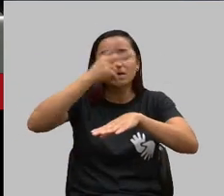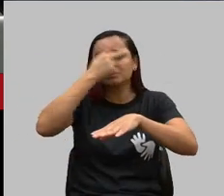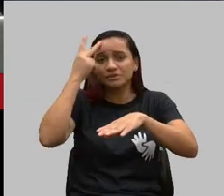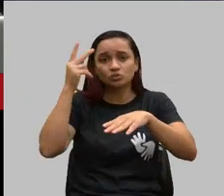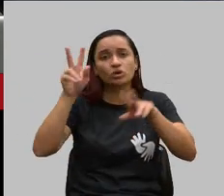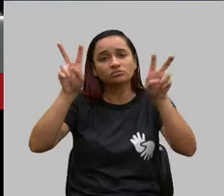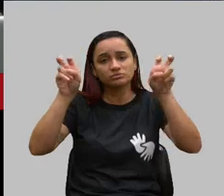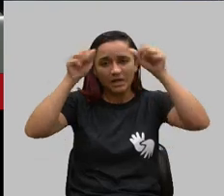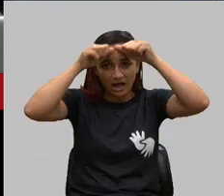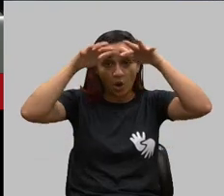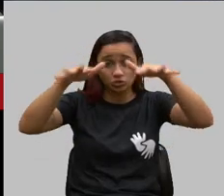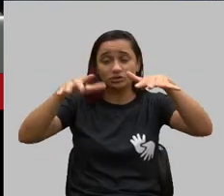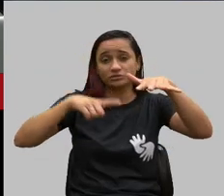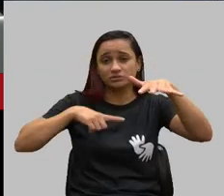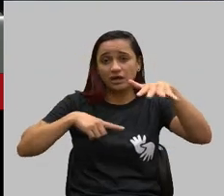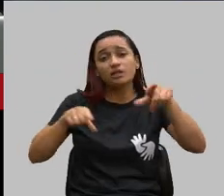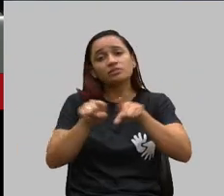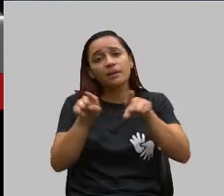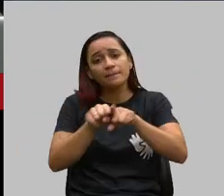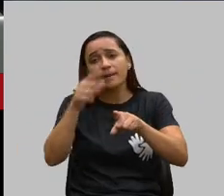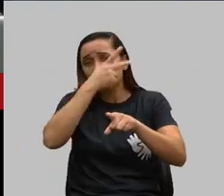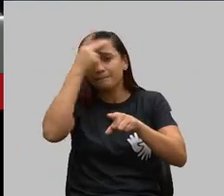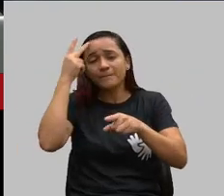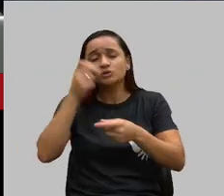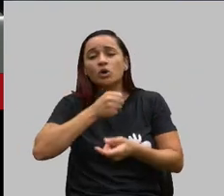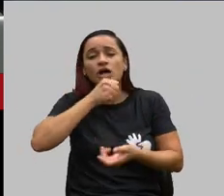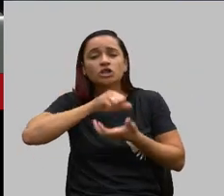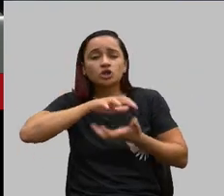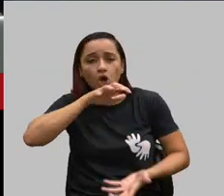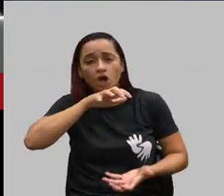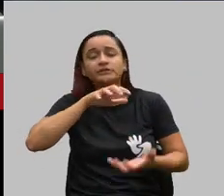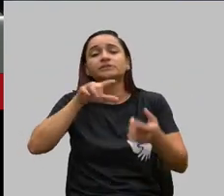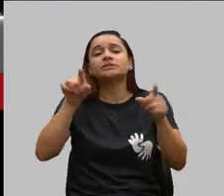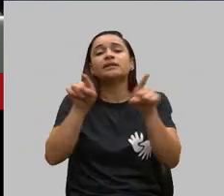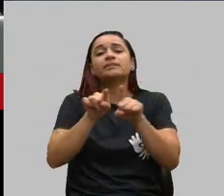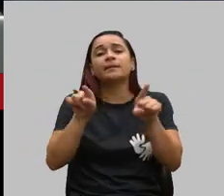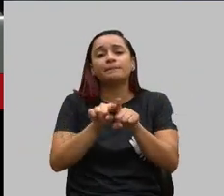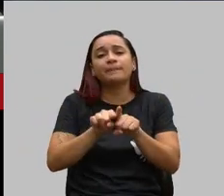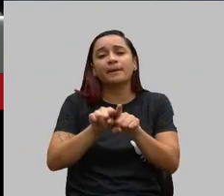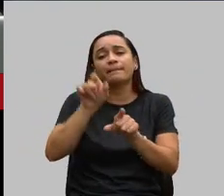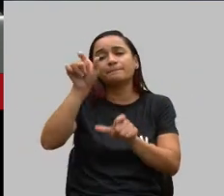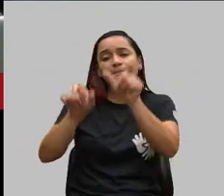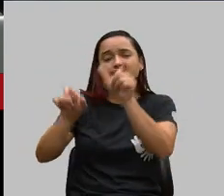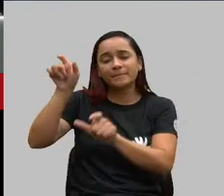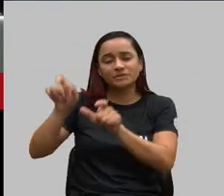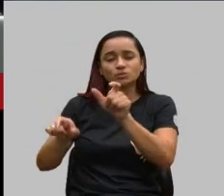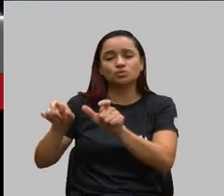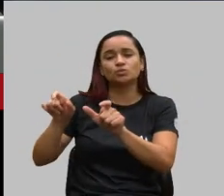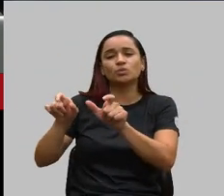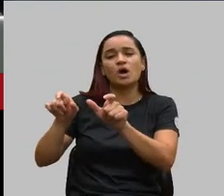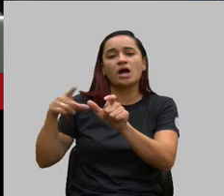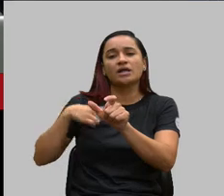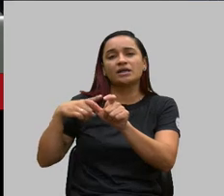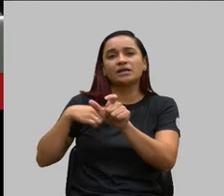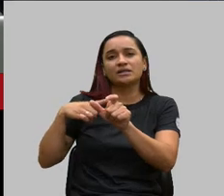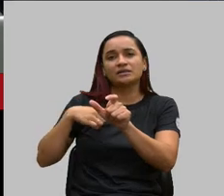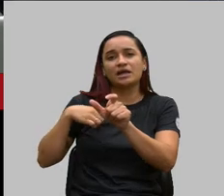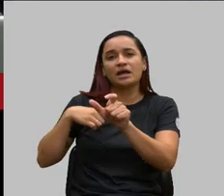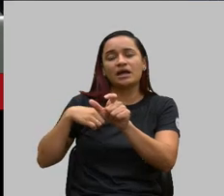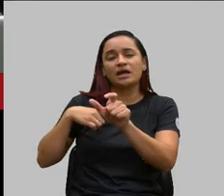mas expandindo para as pessoas idosas, expandindo também para as pessoas que têm doenças